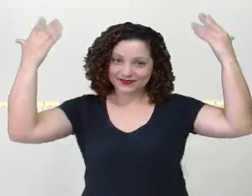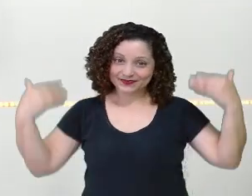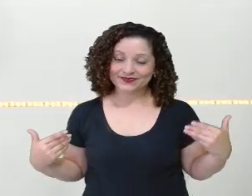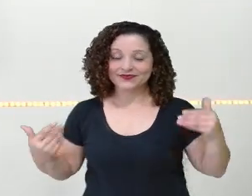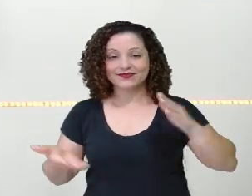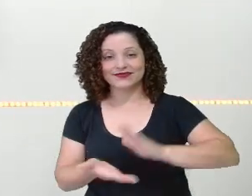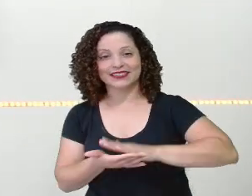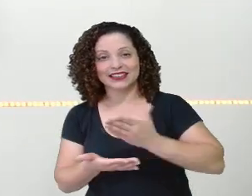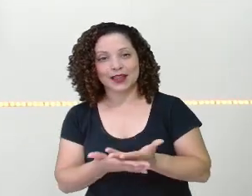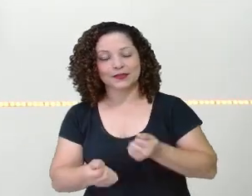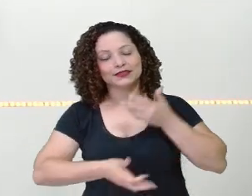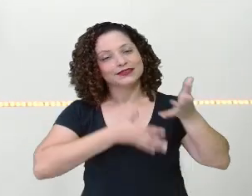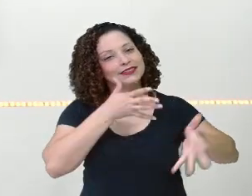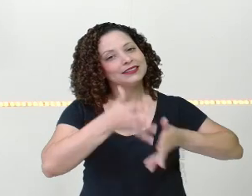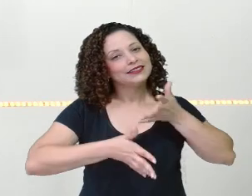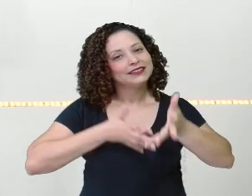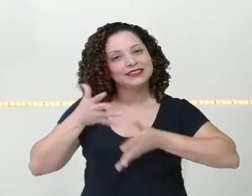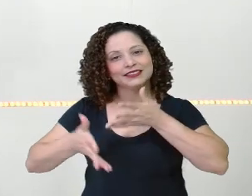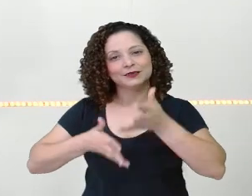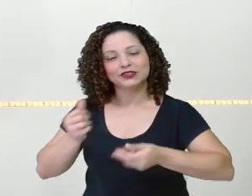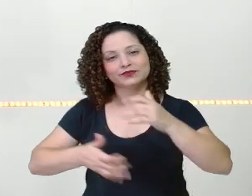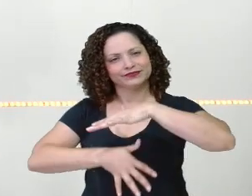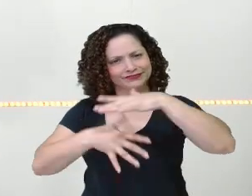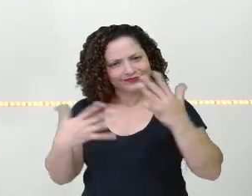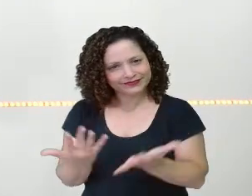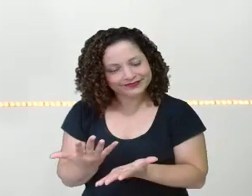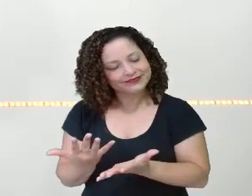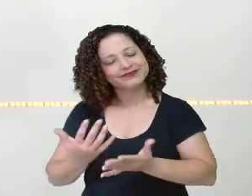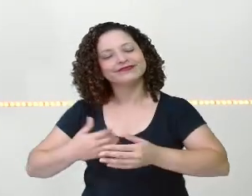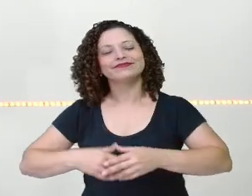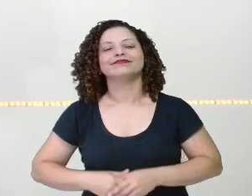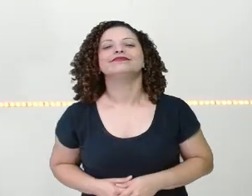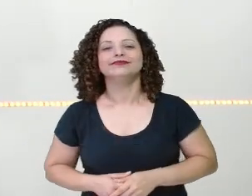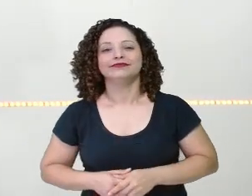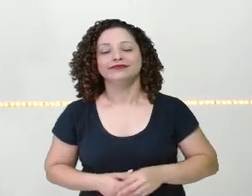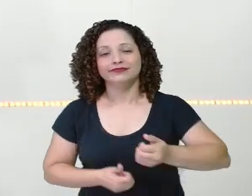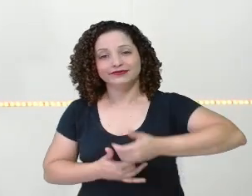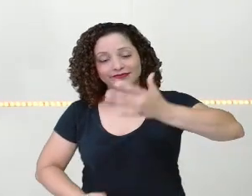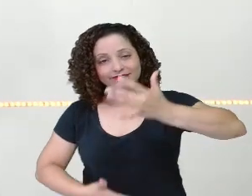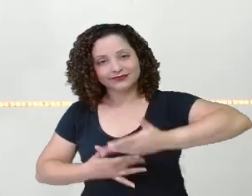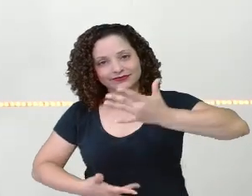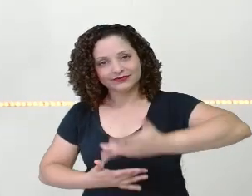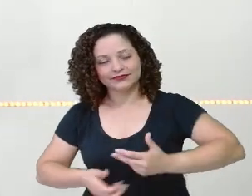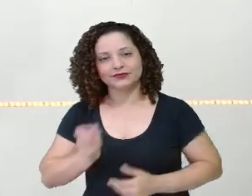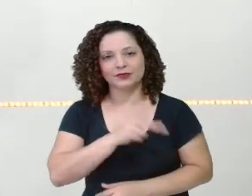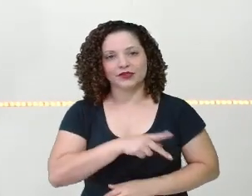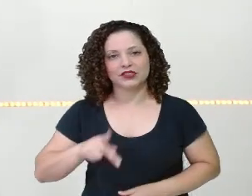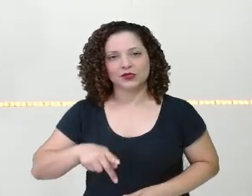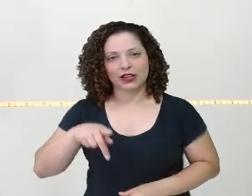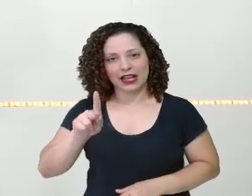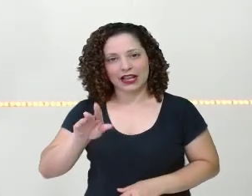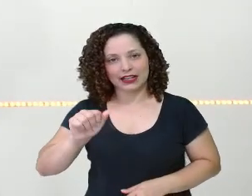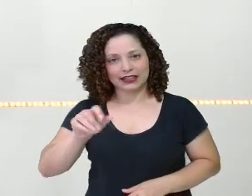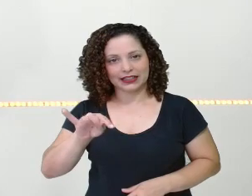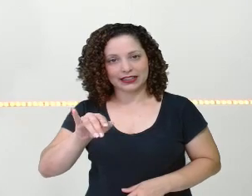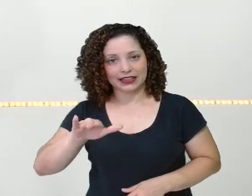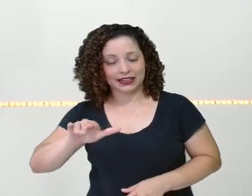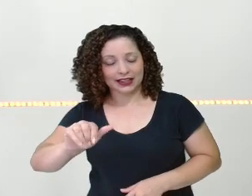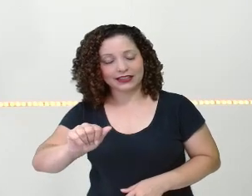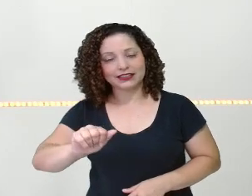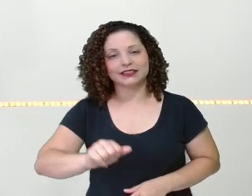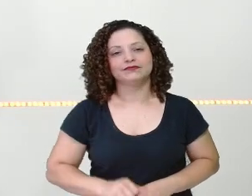intérprete de Libras, língua brasileira de sinais. E no chat está a professora Kátia Xavier,